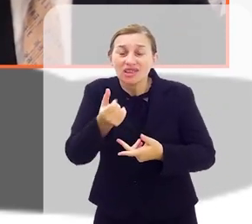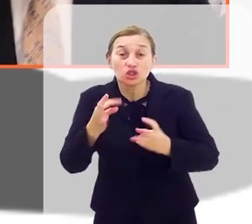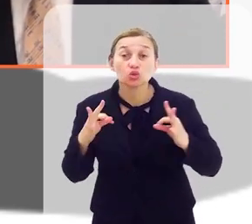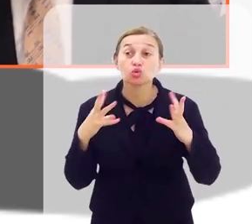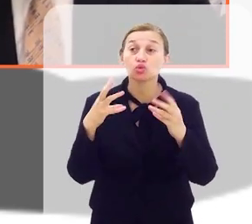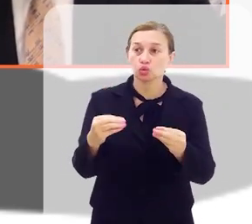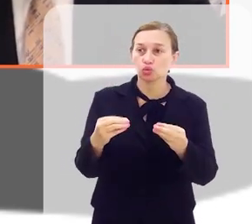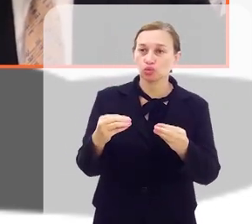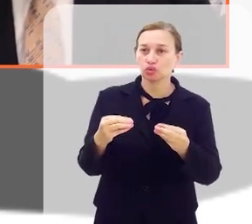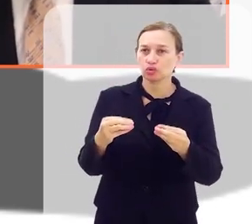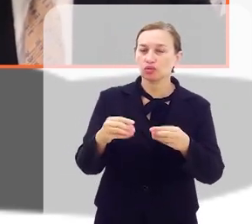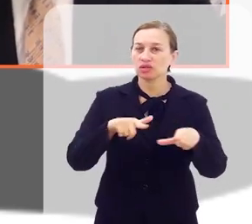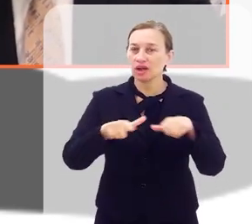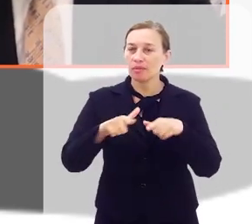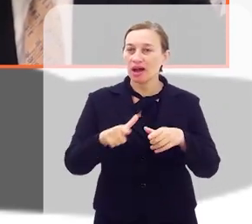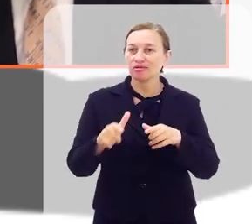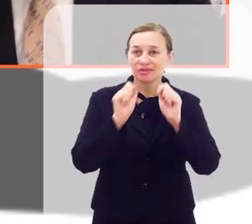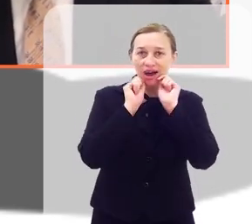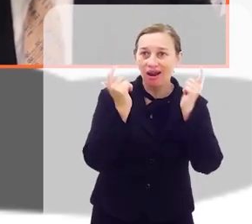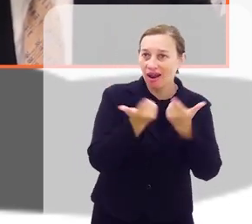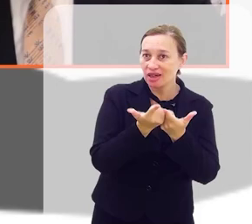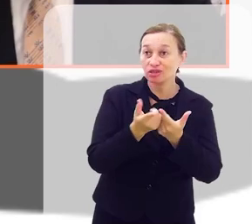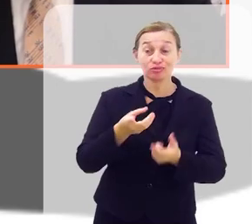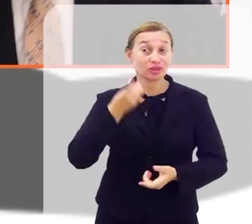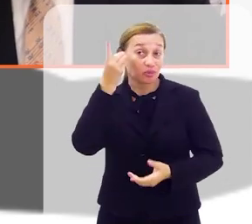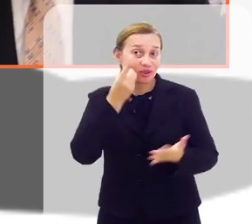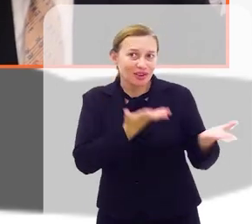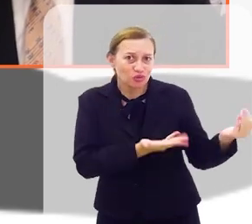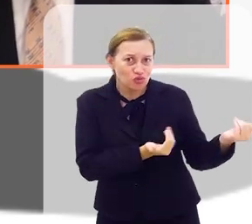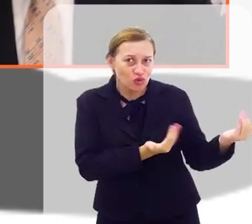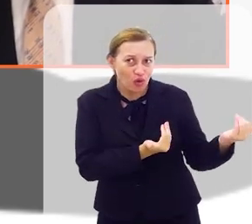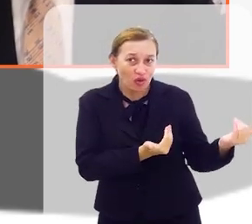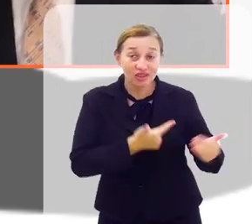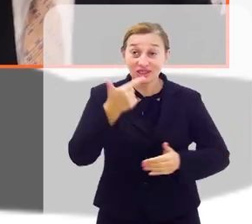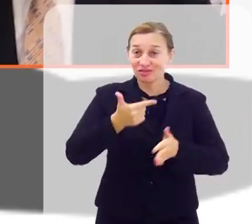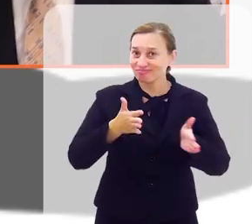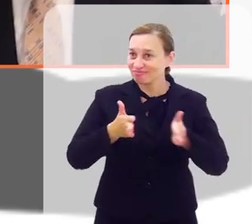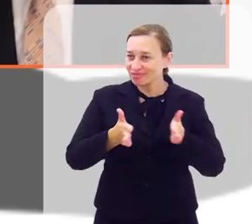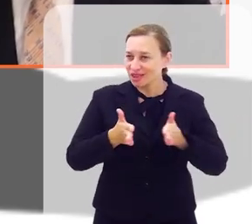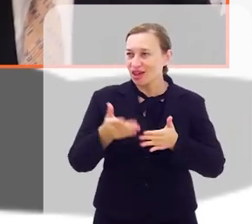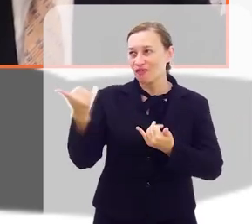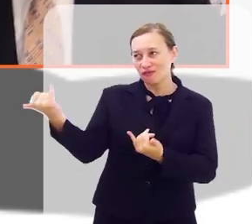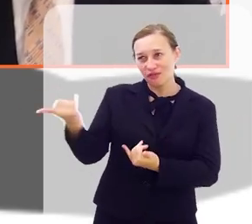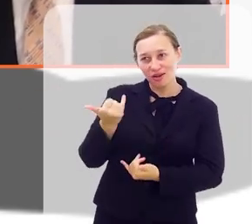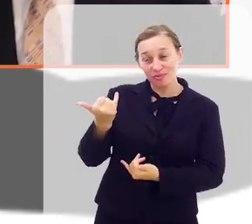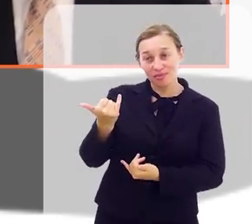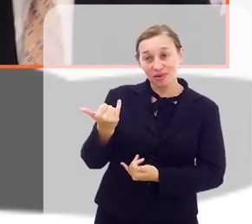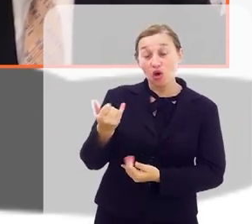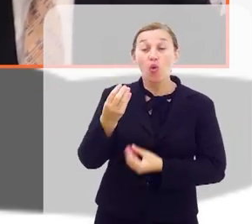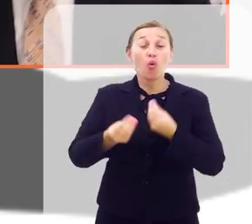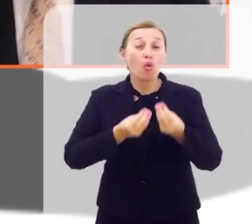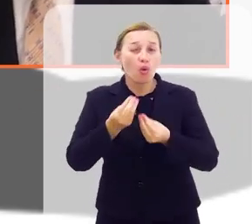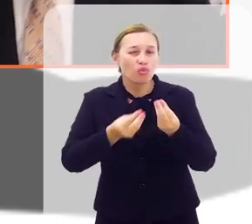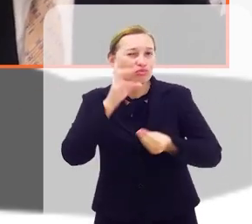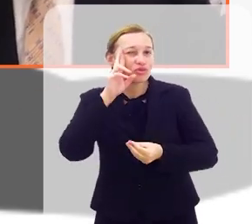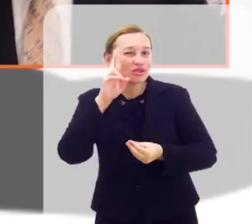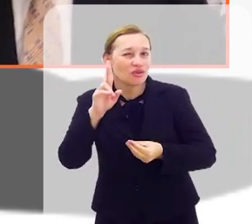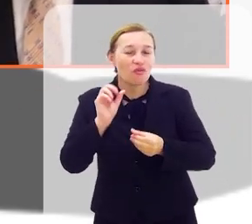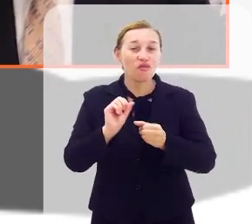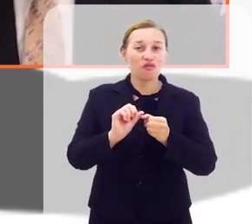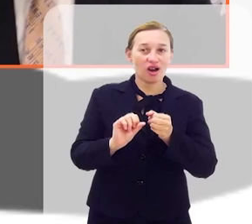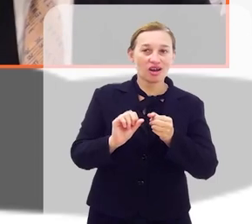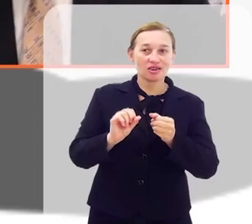tudo dentro da Assembleia Legislativa, um deputado jovem e de segundo mandato. Conta para a gente como é que o senhor faz